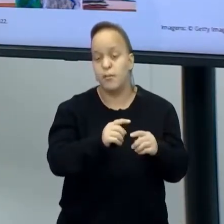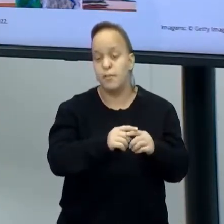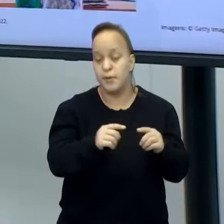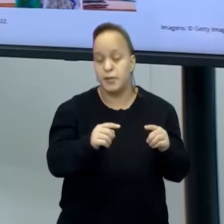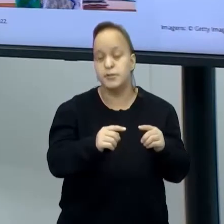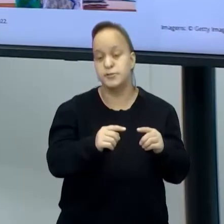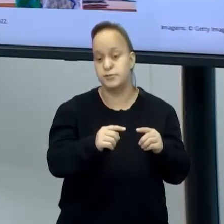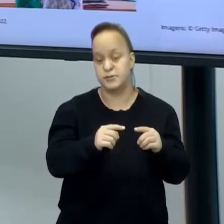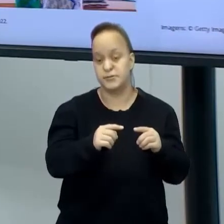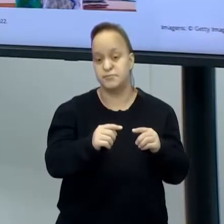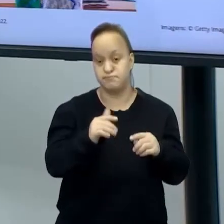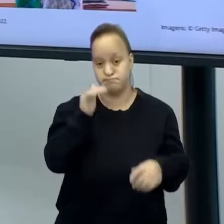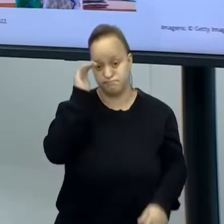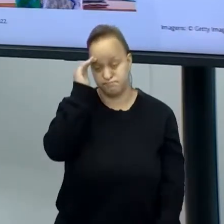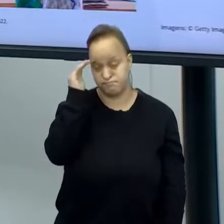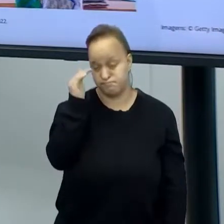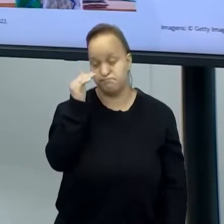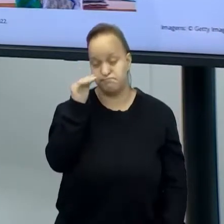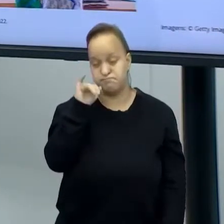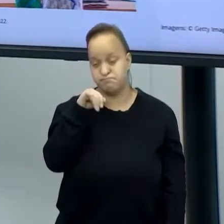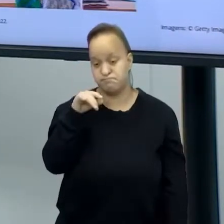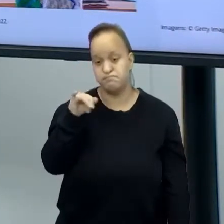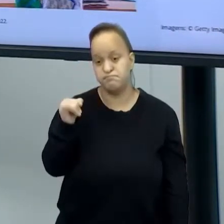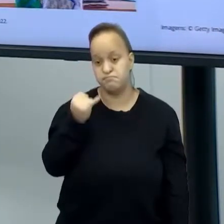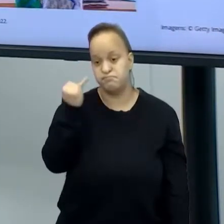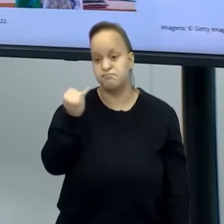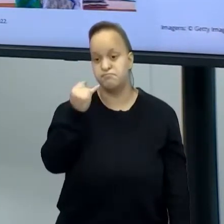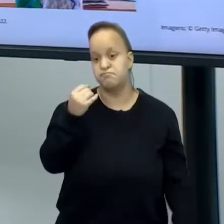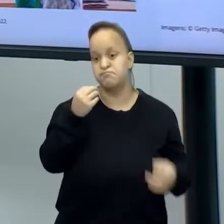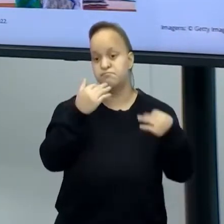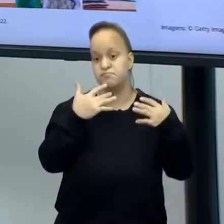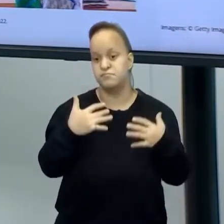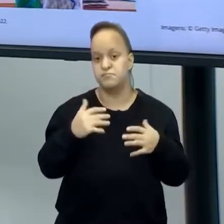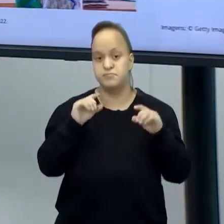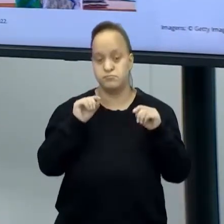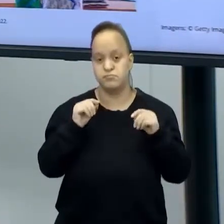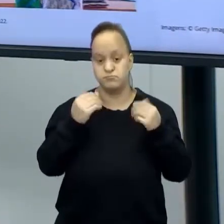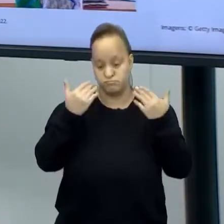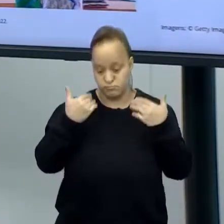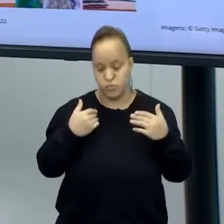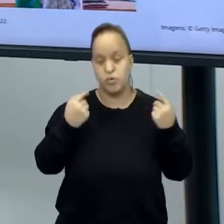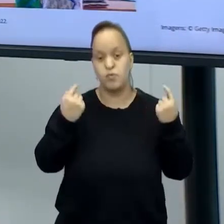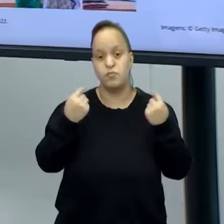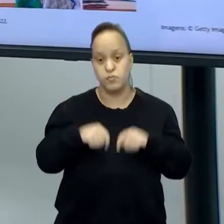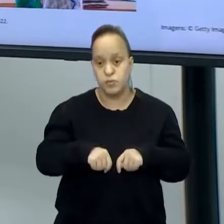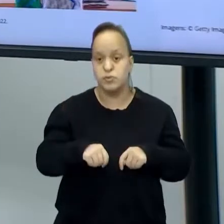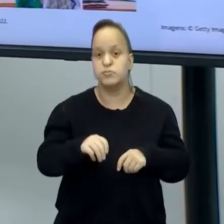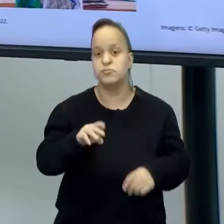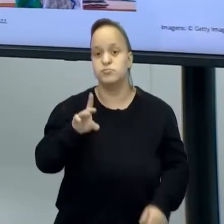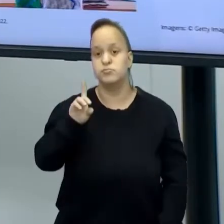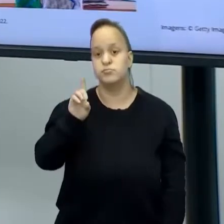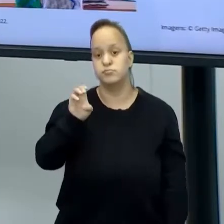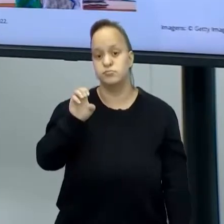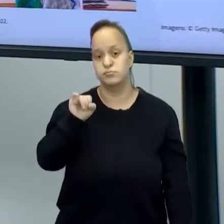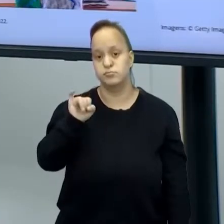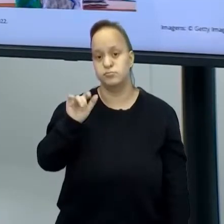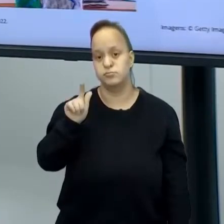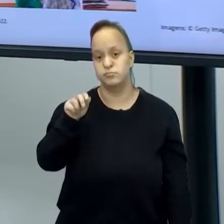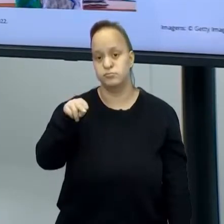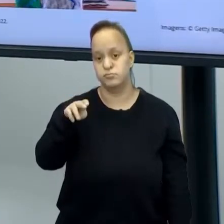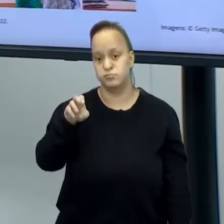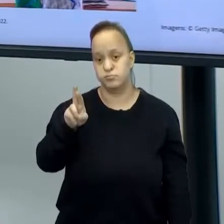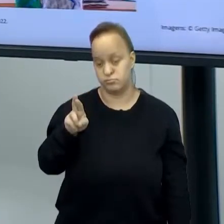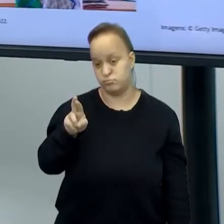que eu preciso falar aqui é que eu posso ser uma designer. A partir do momento que eu não tenho uma